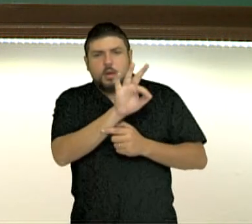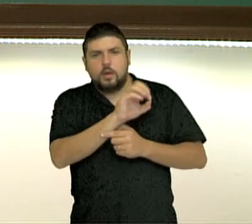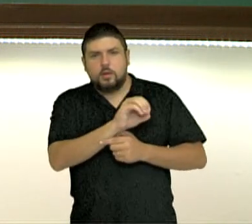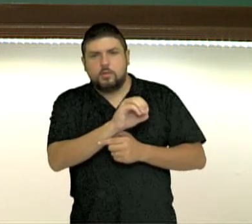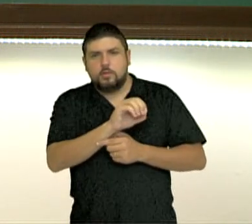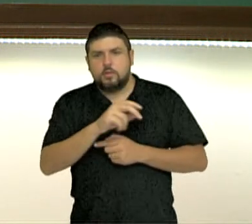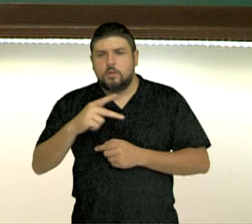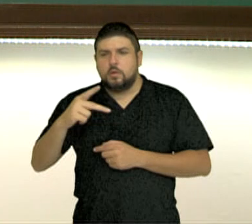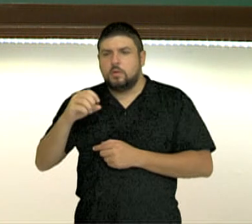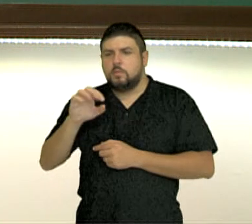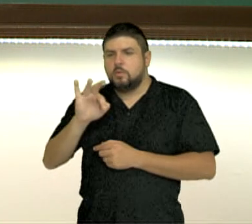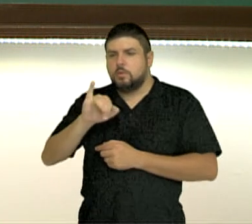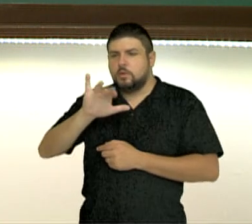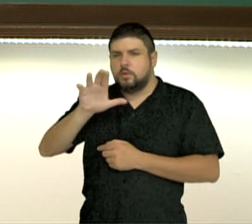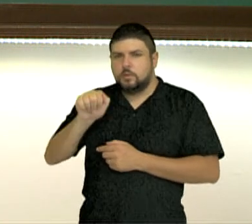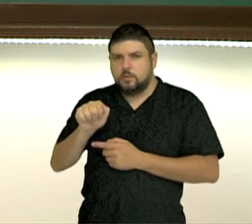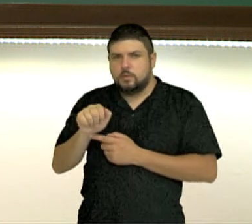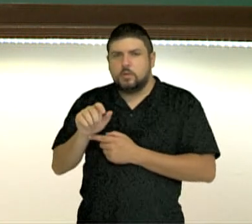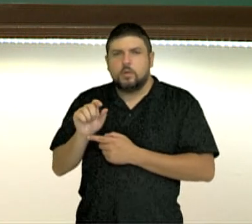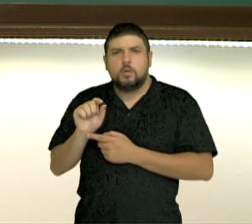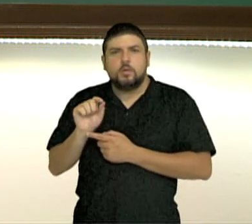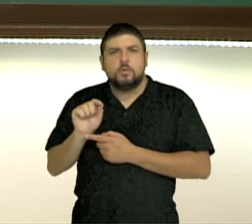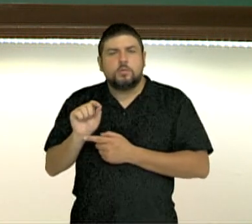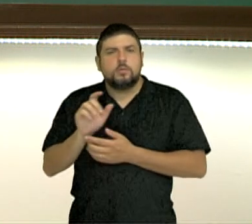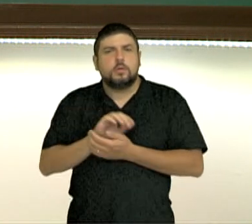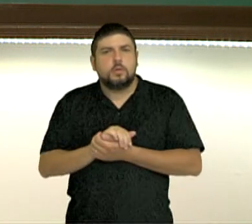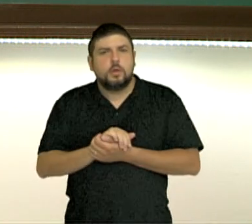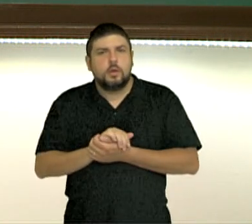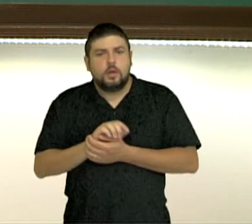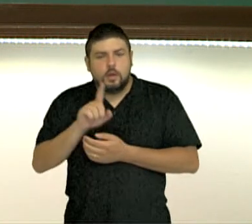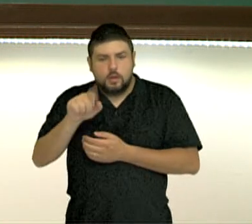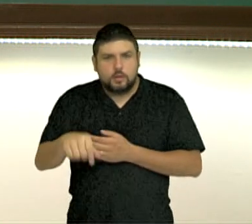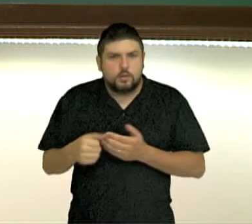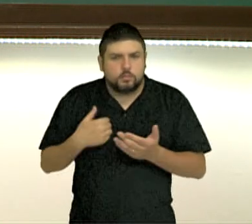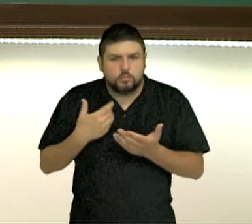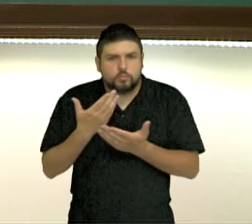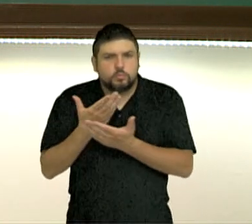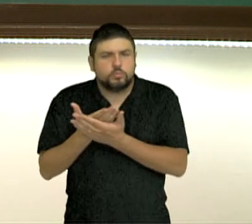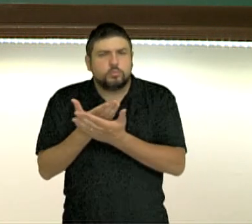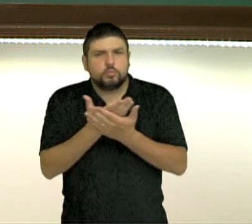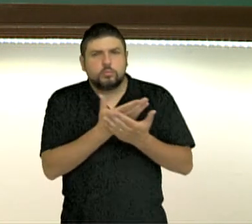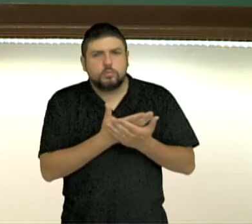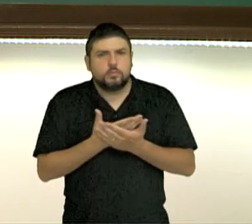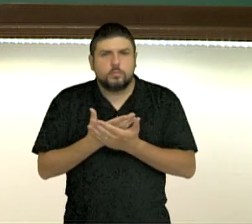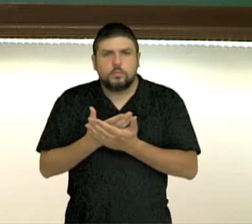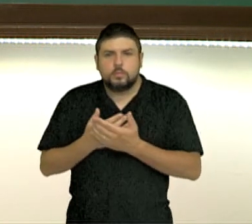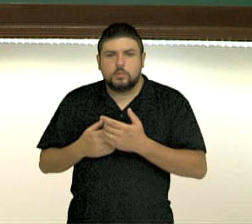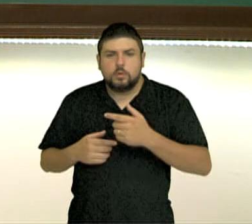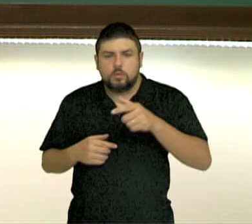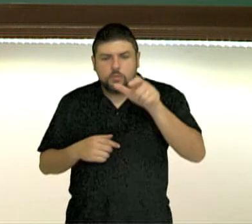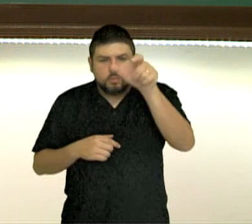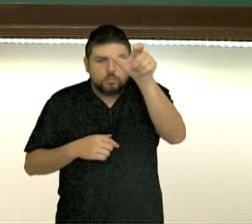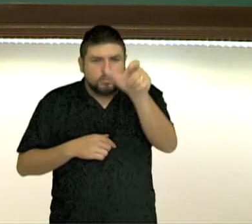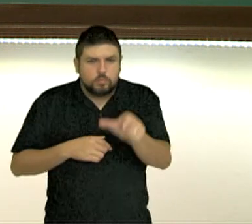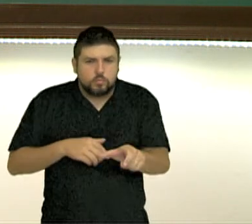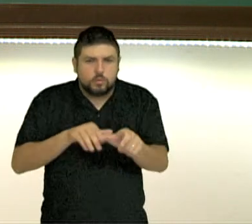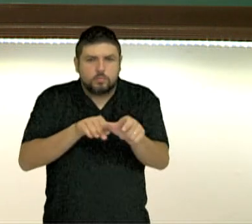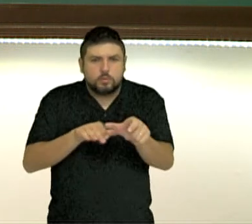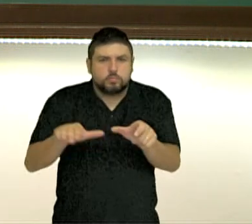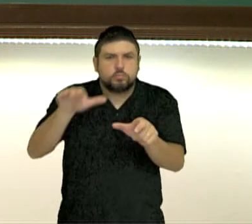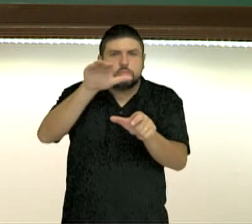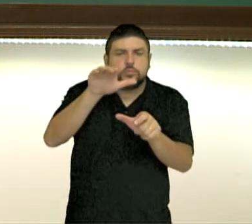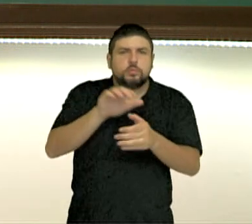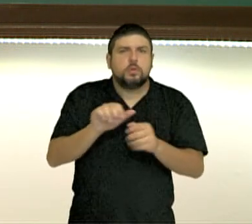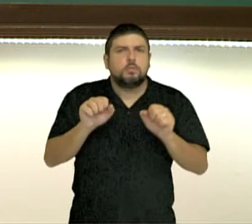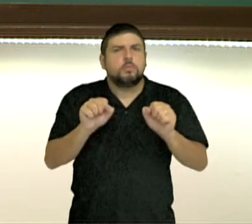primeiras iniciativas da metafísica dele para que a gente possa perceber os objetos enquanto o que eles são. E